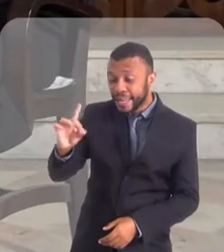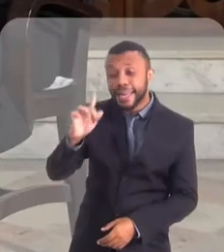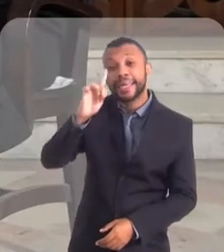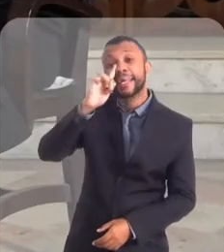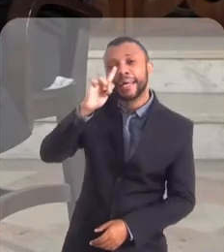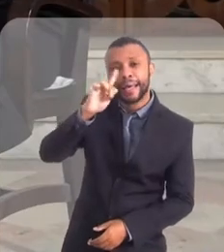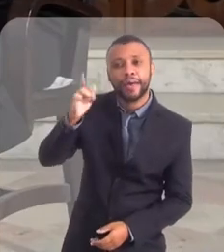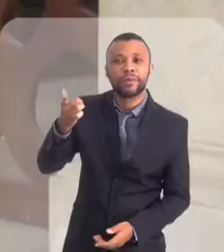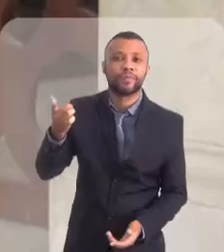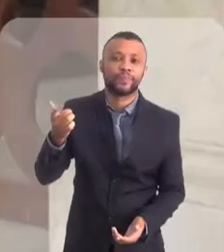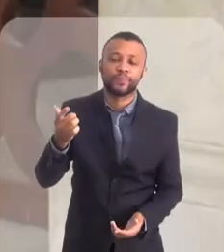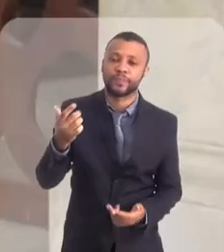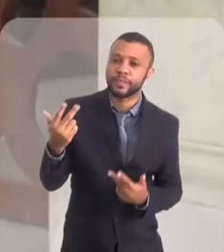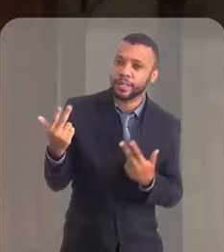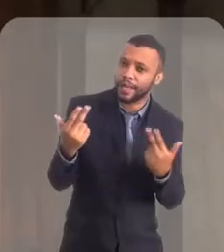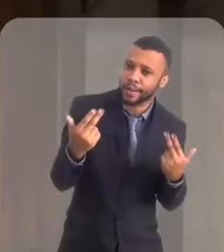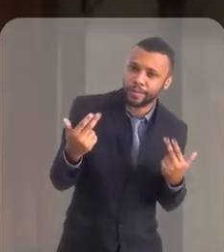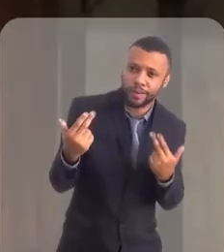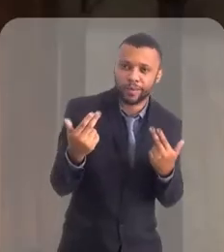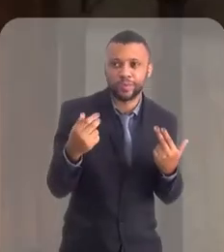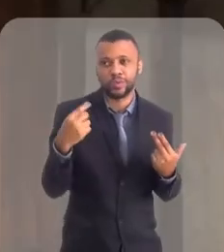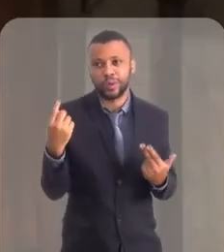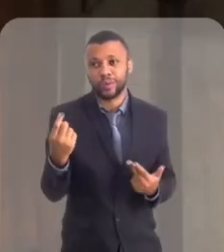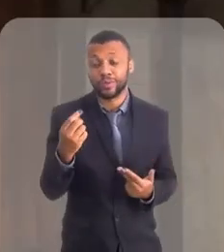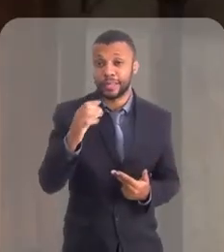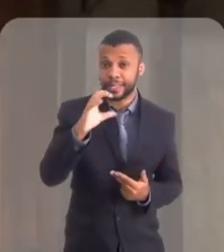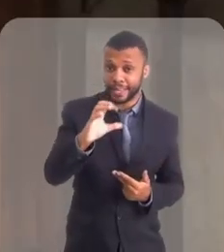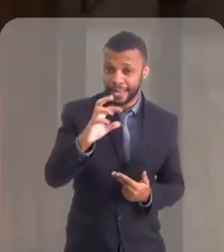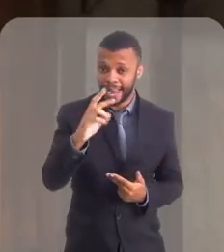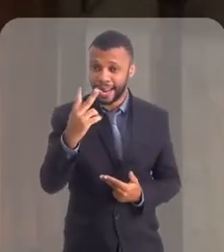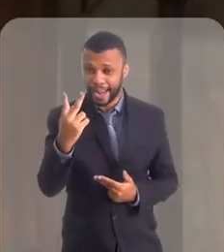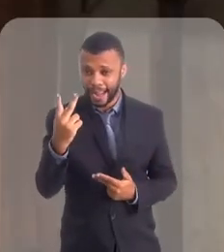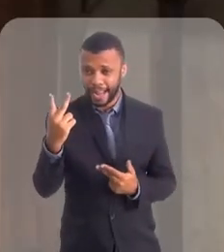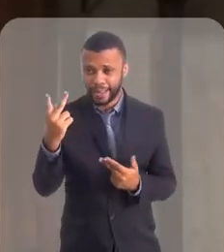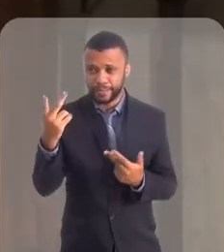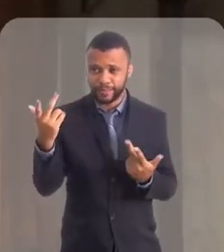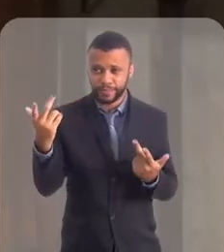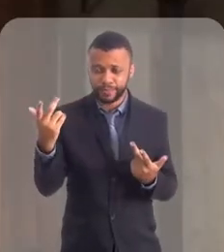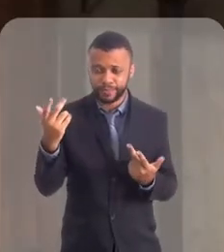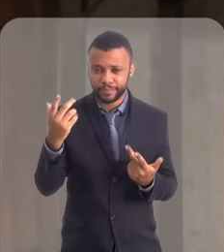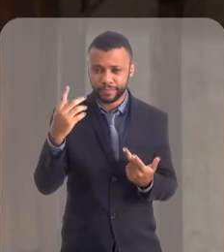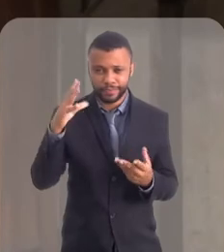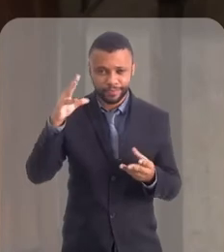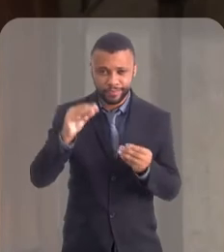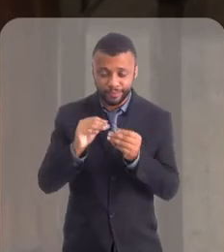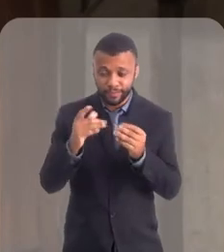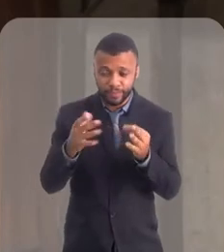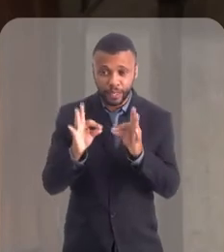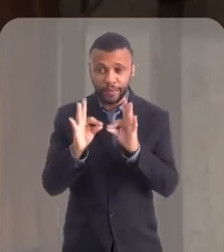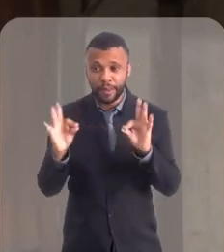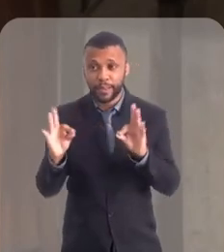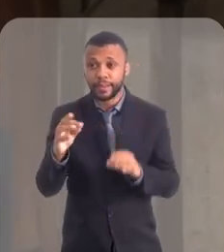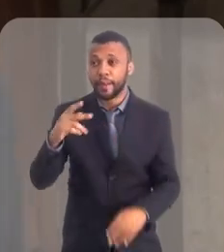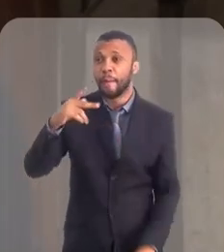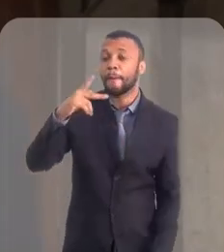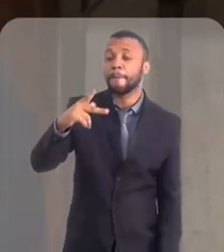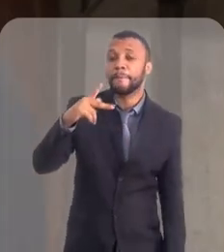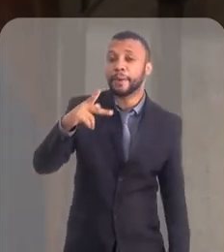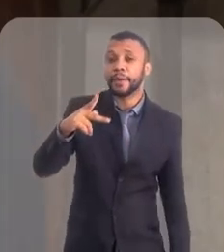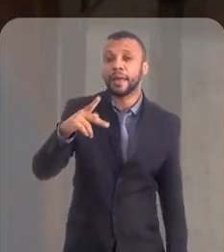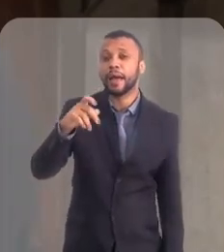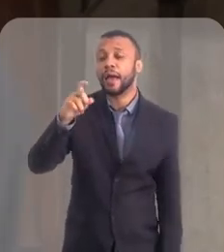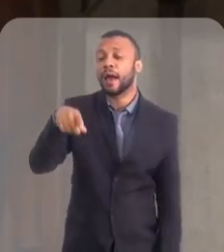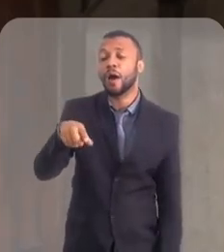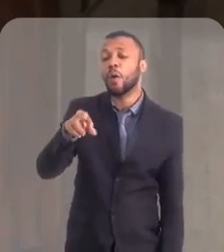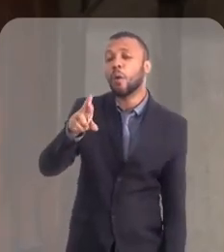alfabeto grego. Que seria mais ou menos o nosso CH, com som de R, né? E